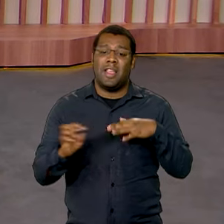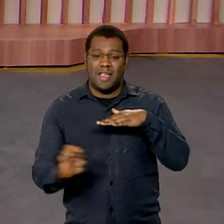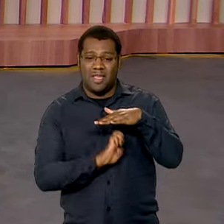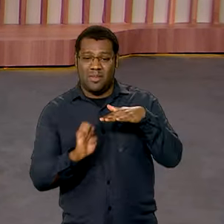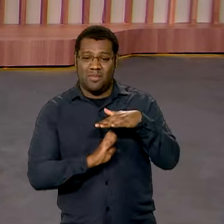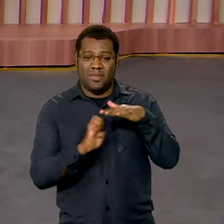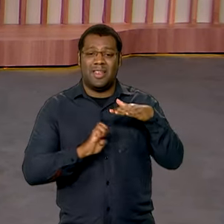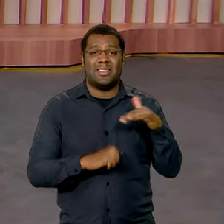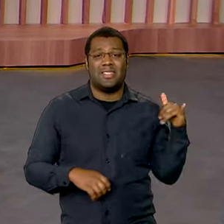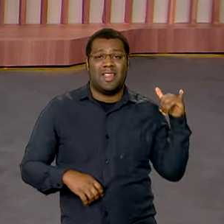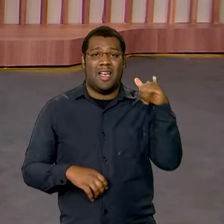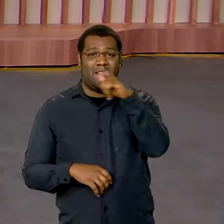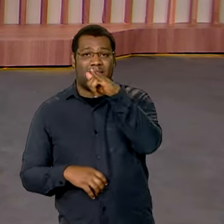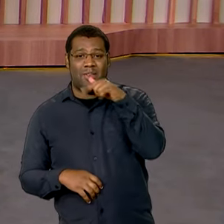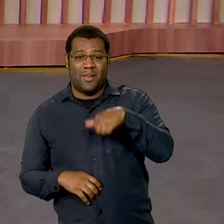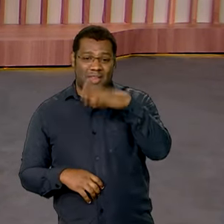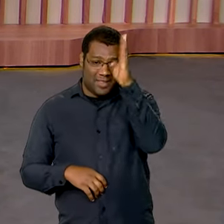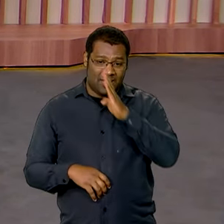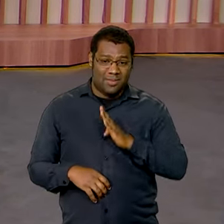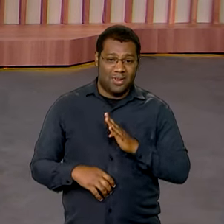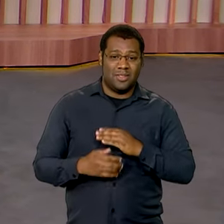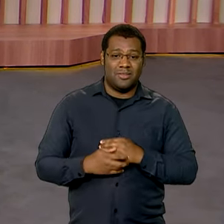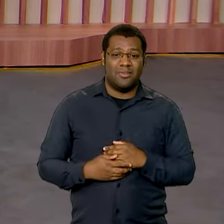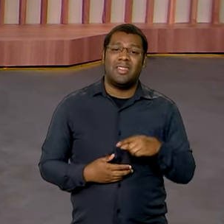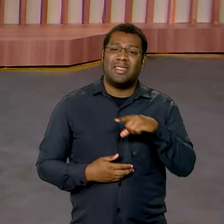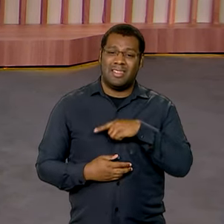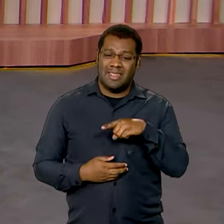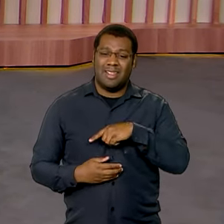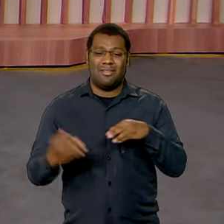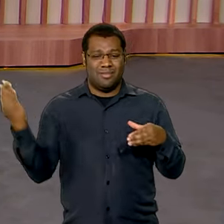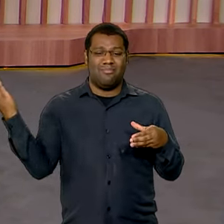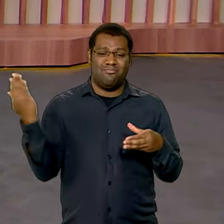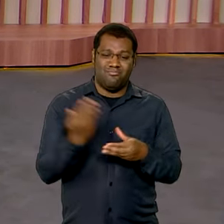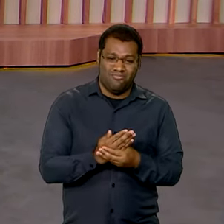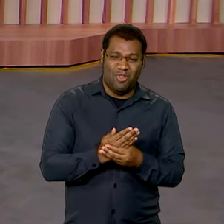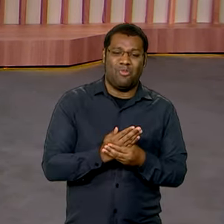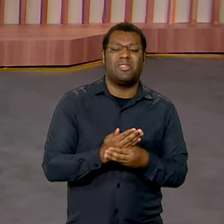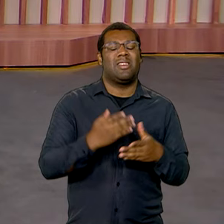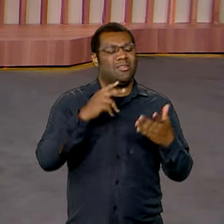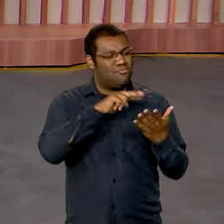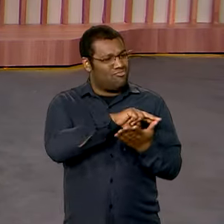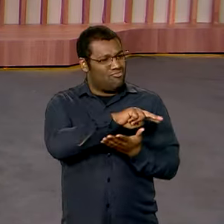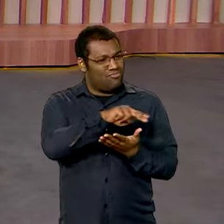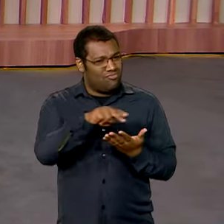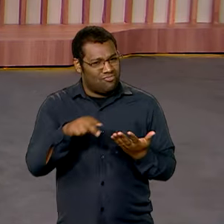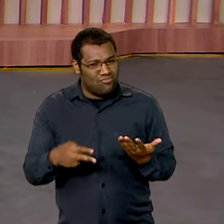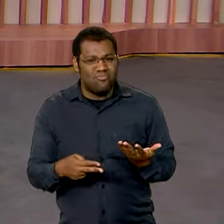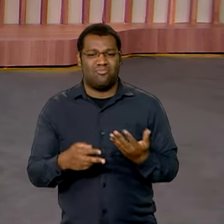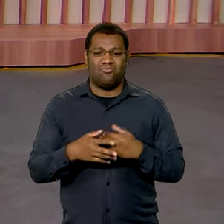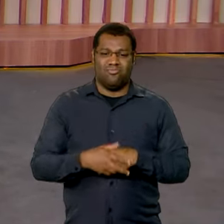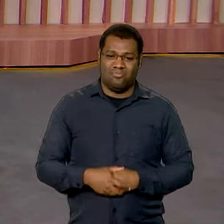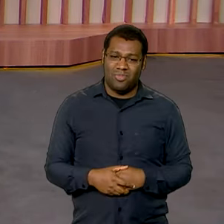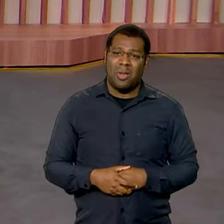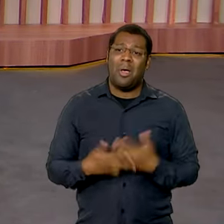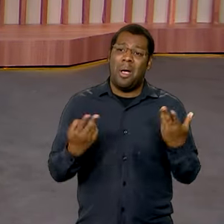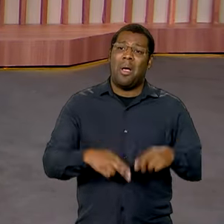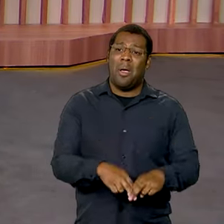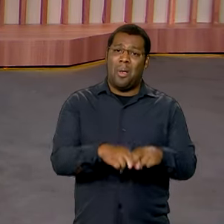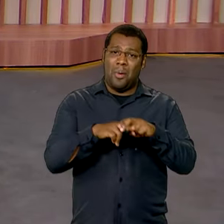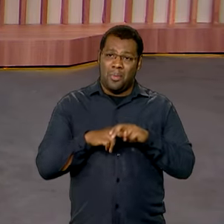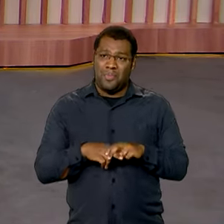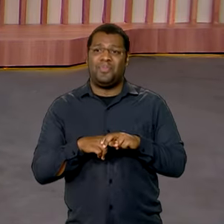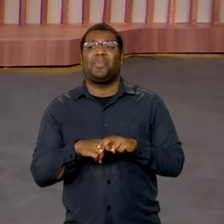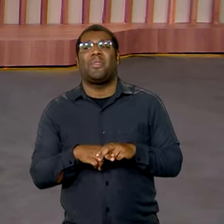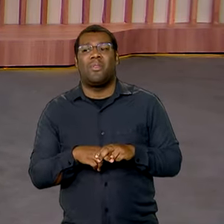elas têm um problema, Vanessa, que elas estão cheias de processos. Elas são super judicializadas e isso acaba aumentando o custo das